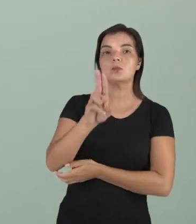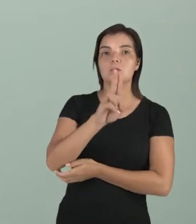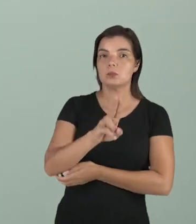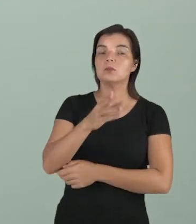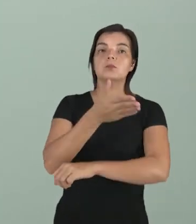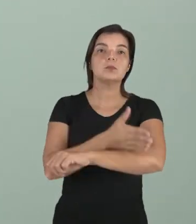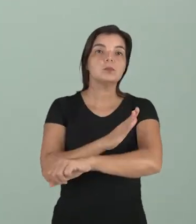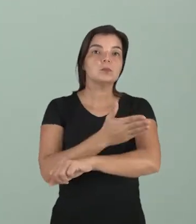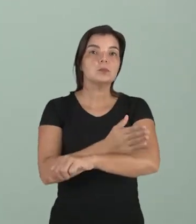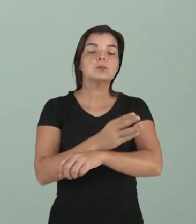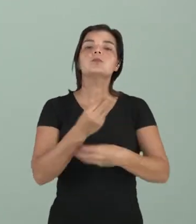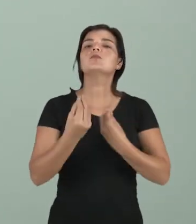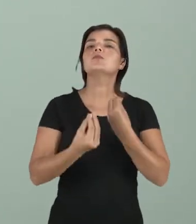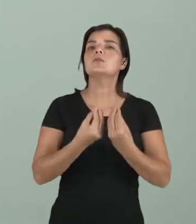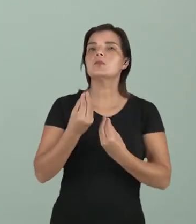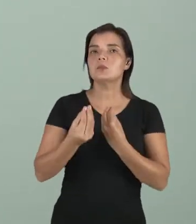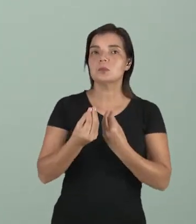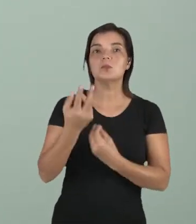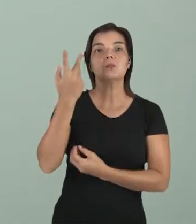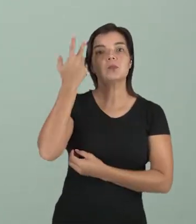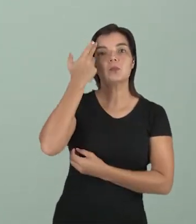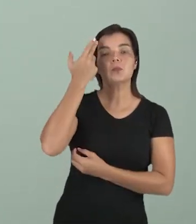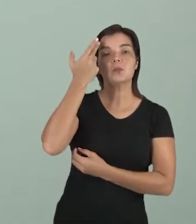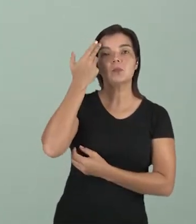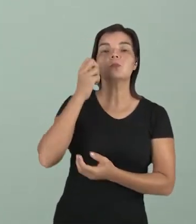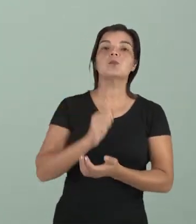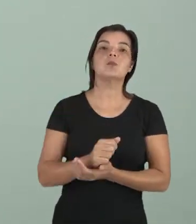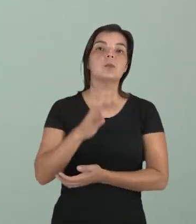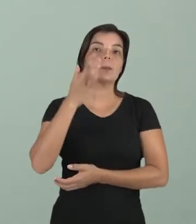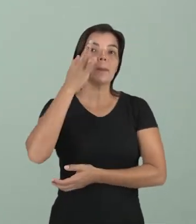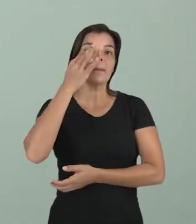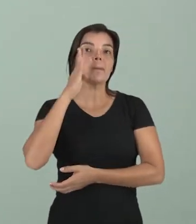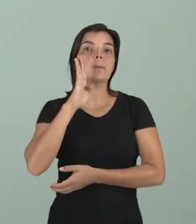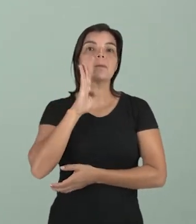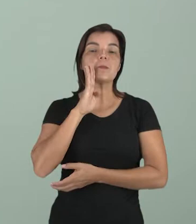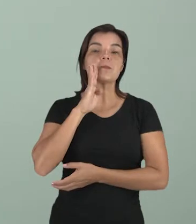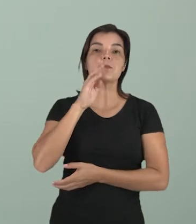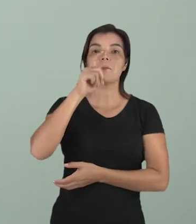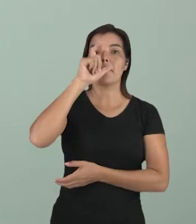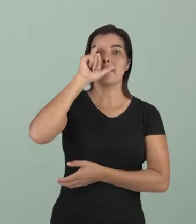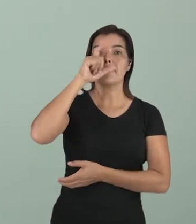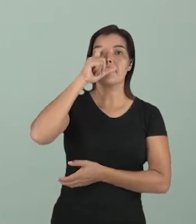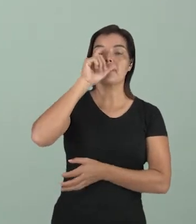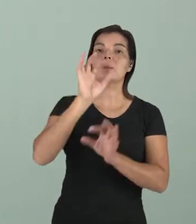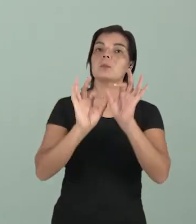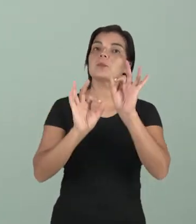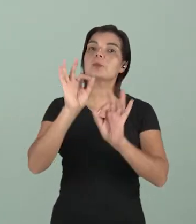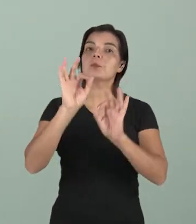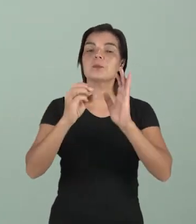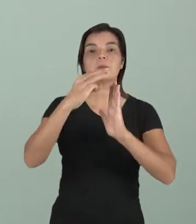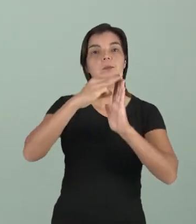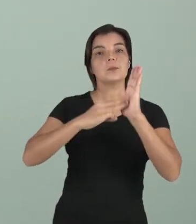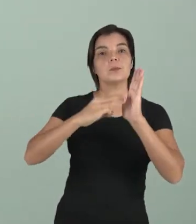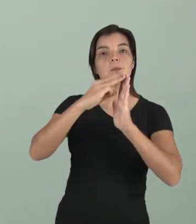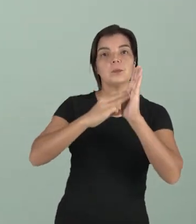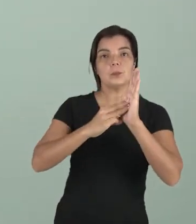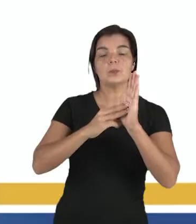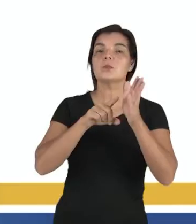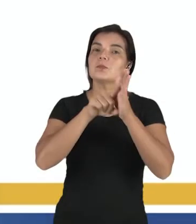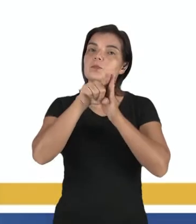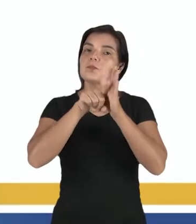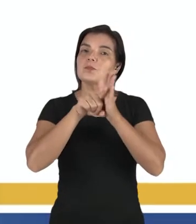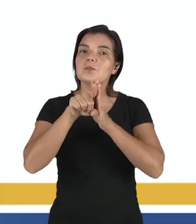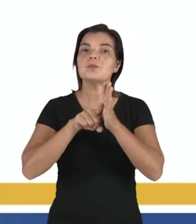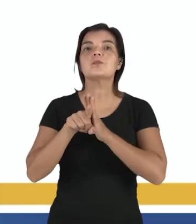prática, o que há de comum em Bacon e Descartes é a formulação de um método científico.